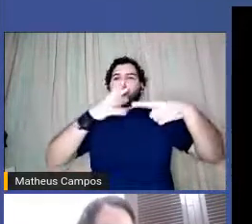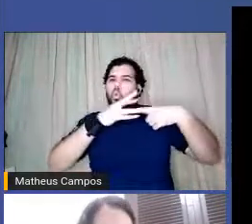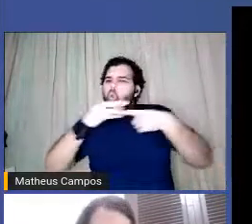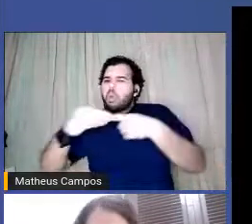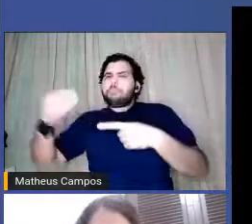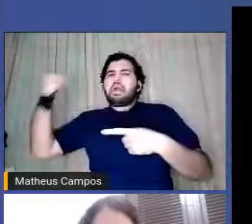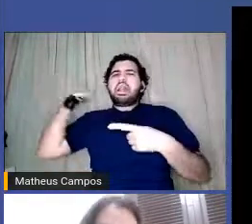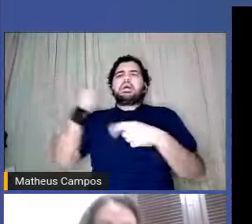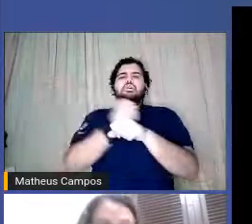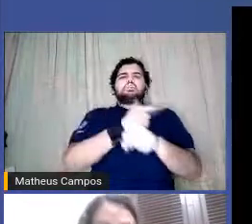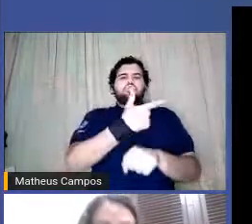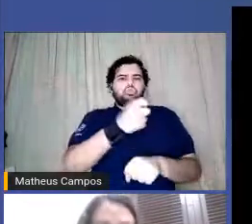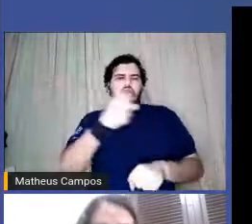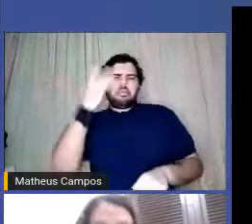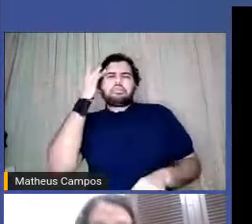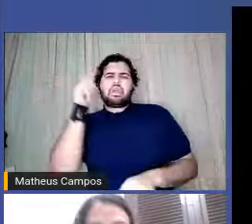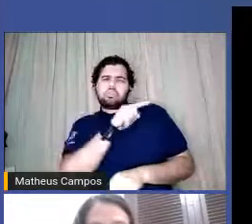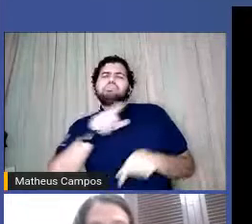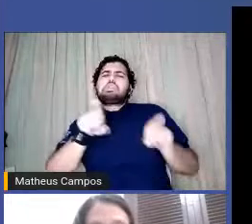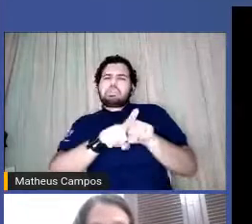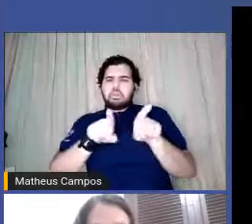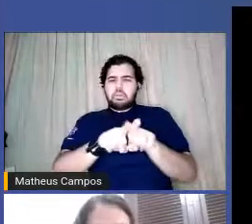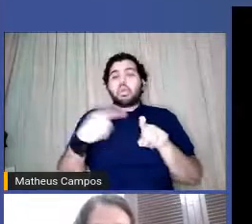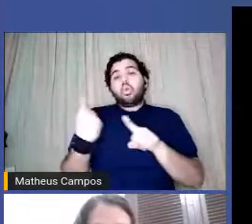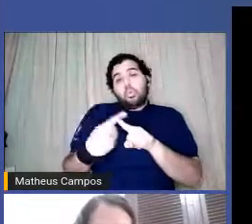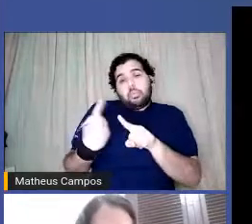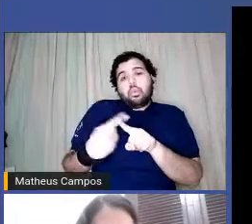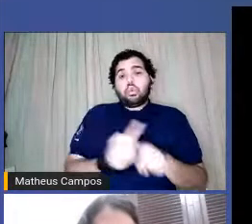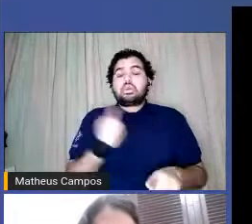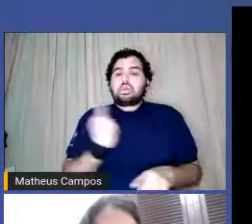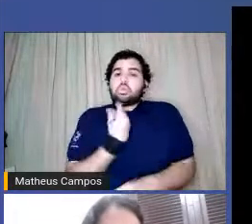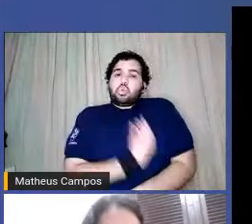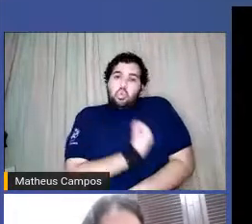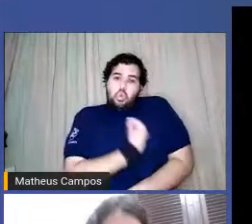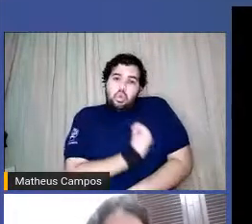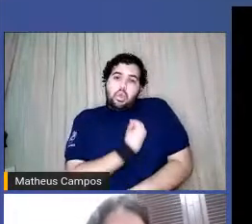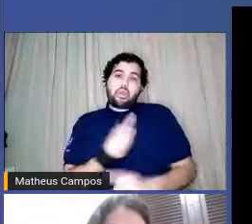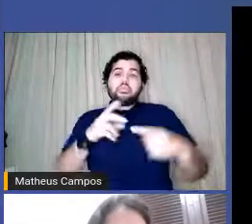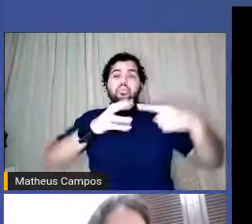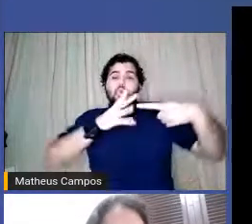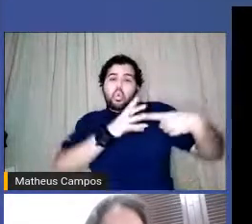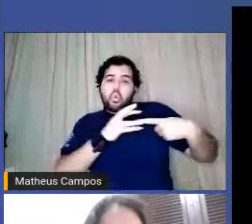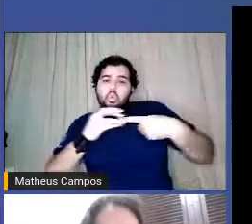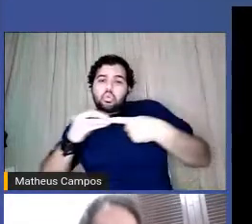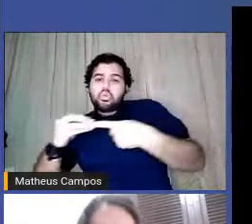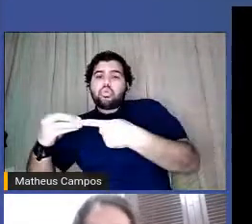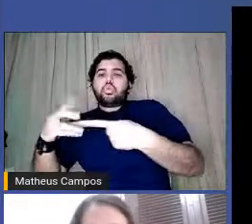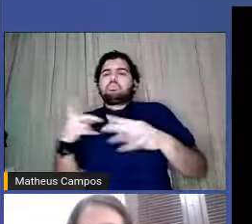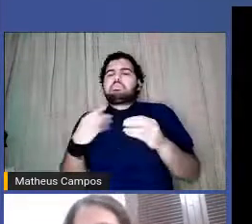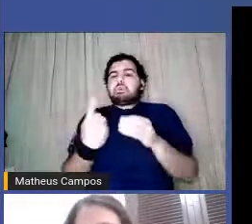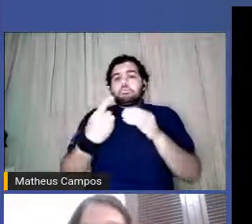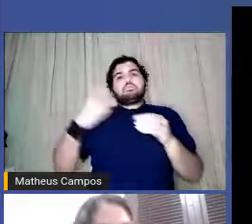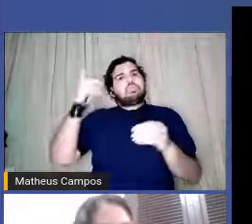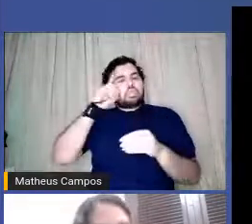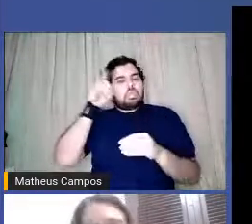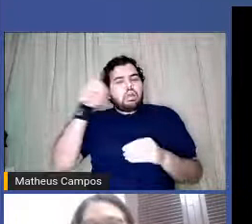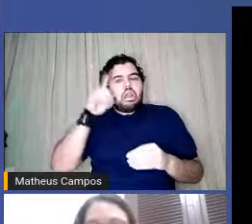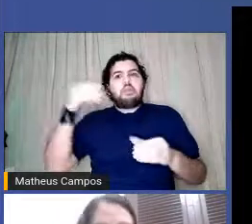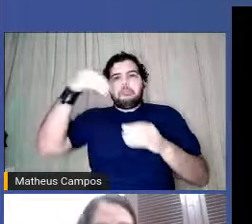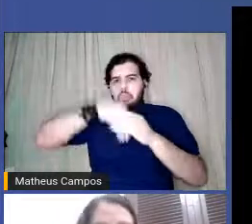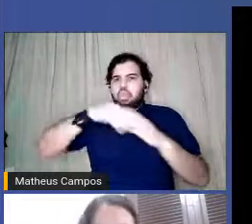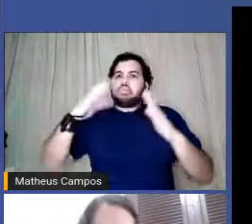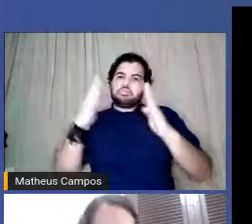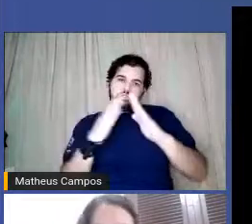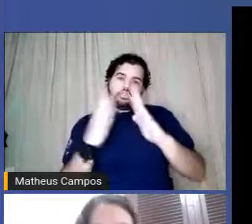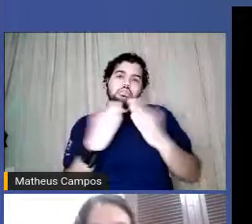acredito que a Laís também, até porque a gente também vivencia a periferia cotidianamente, né, em casa. Enfim,